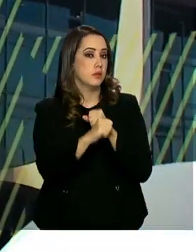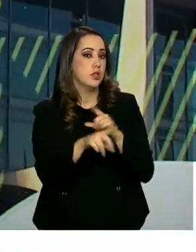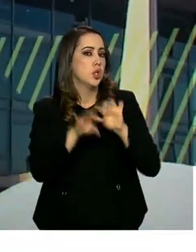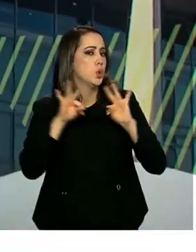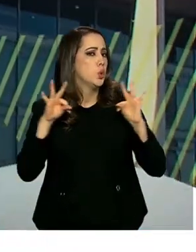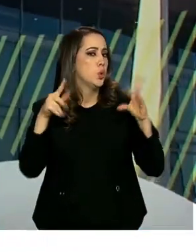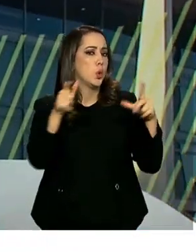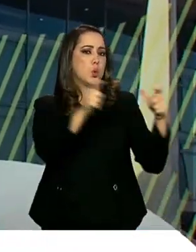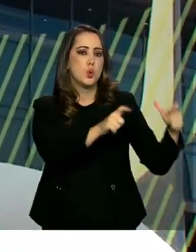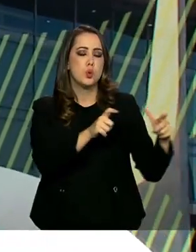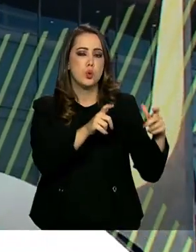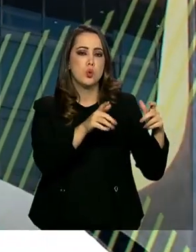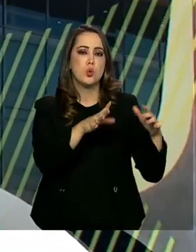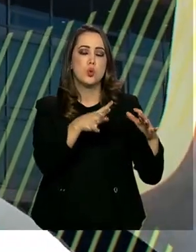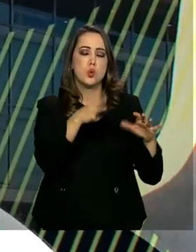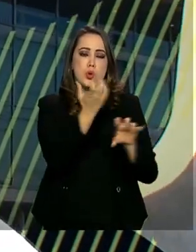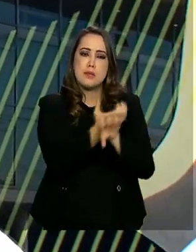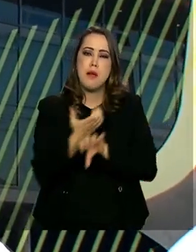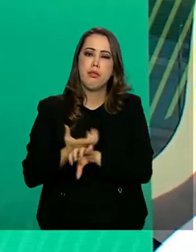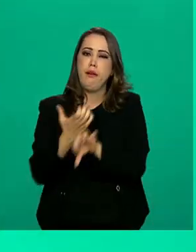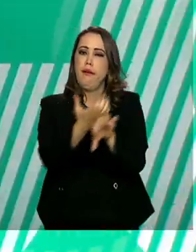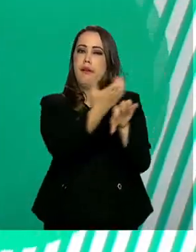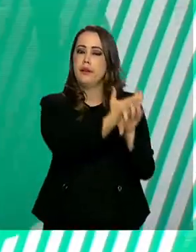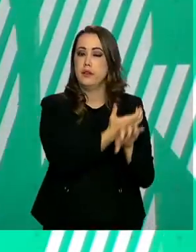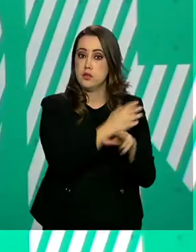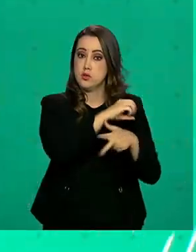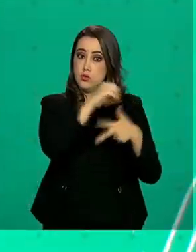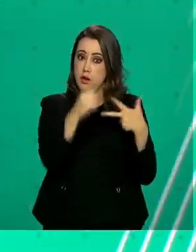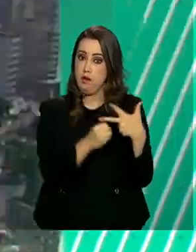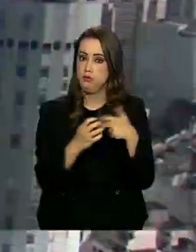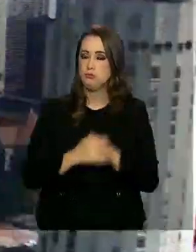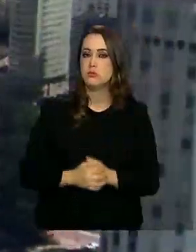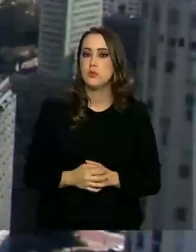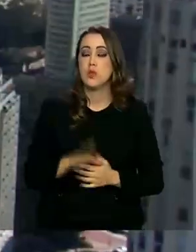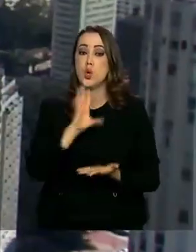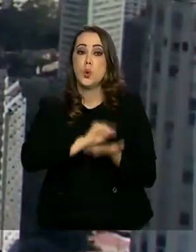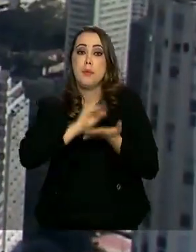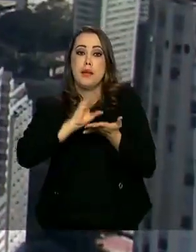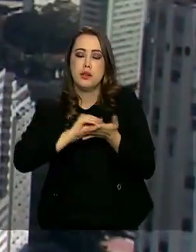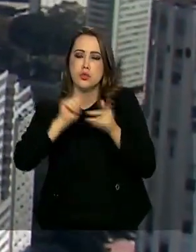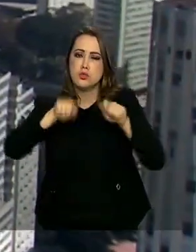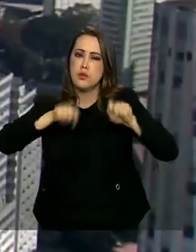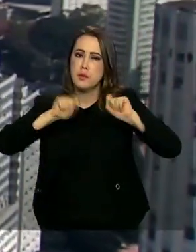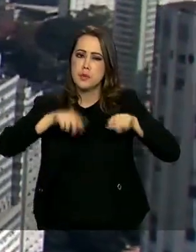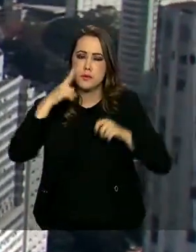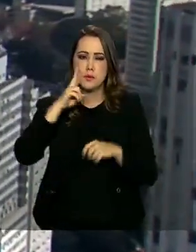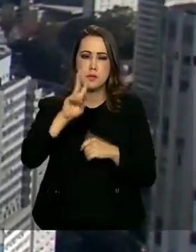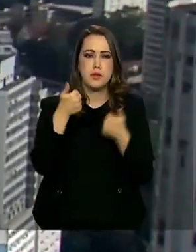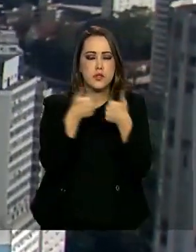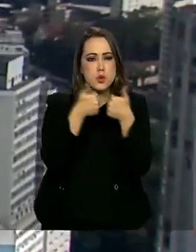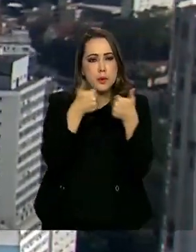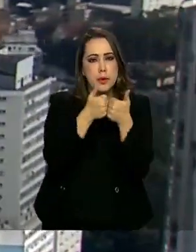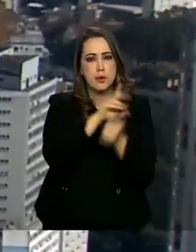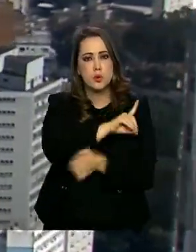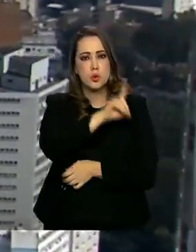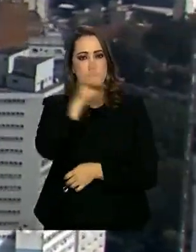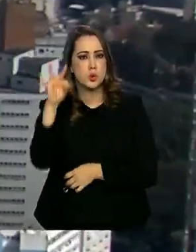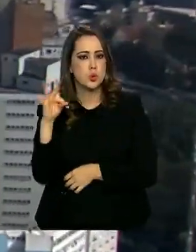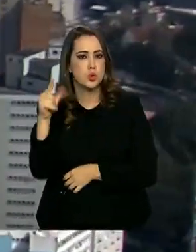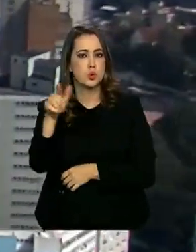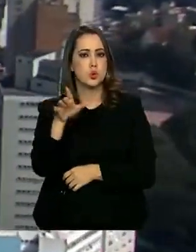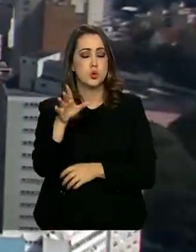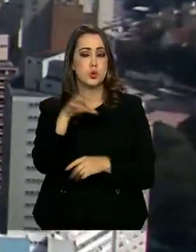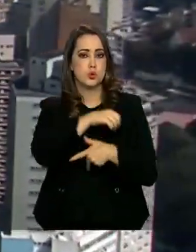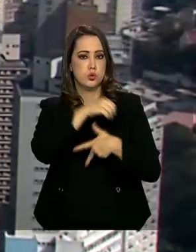em todas as áreas de conhecimento avaliadas no exame. No aplicativo, é possível ainda acompanhar o cronograma de